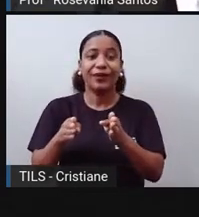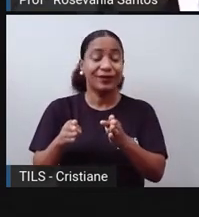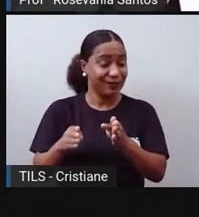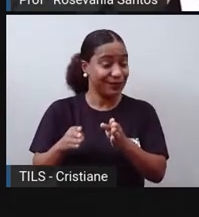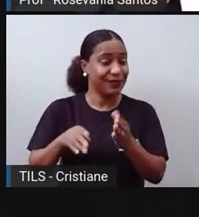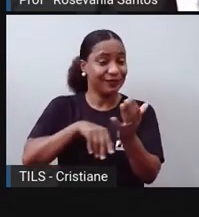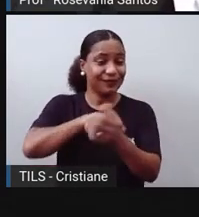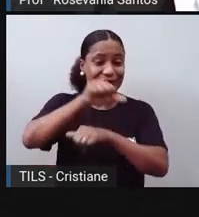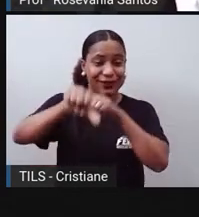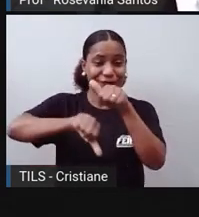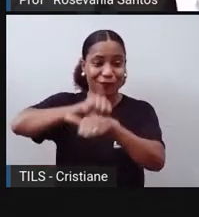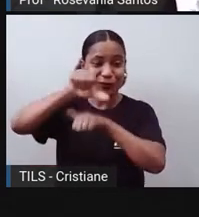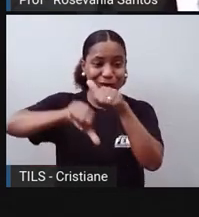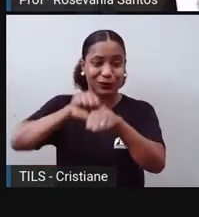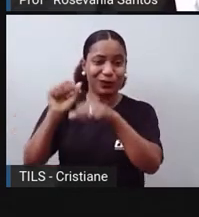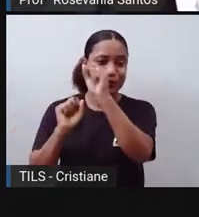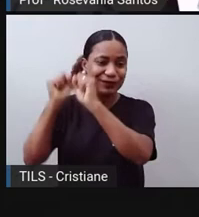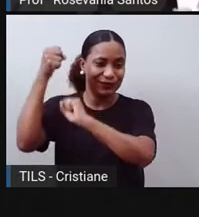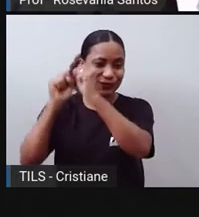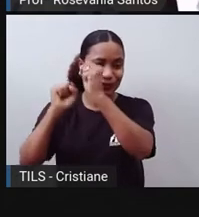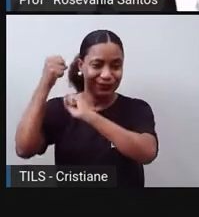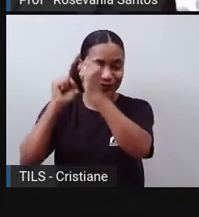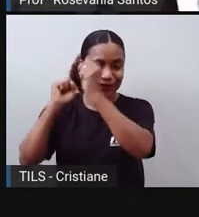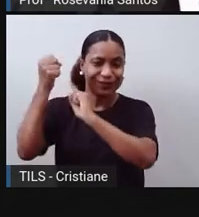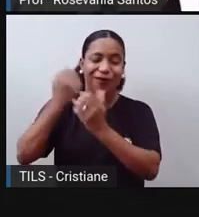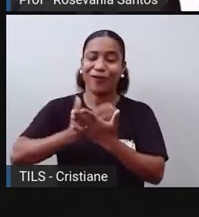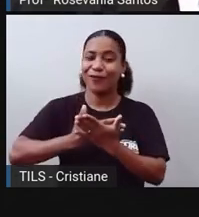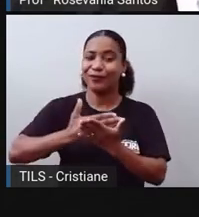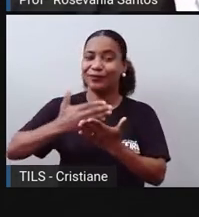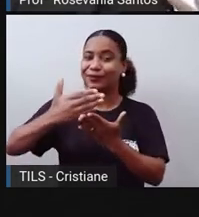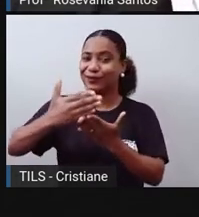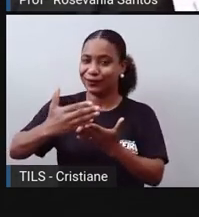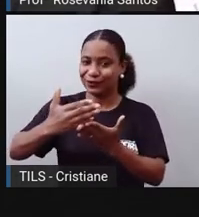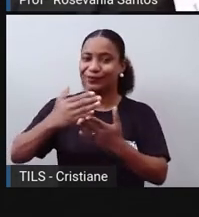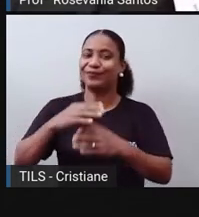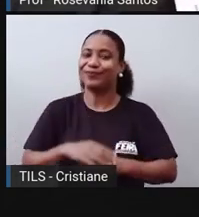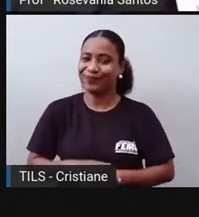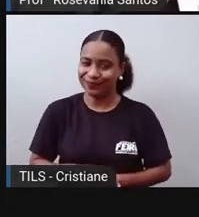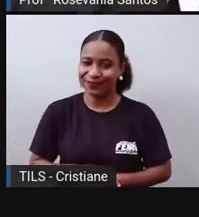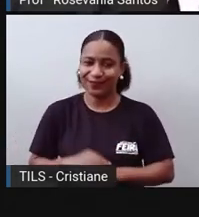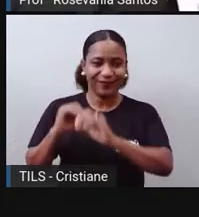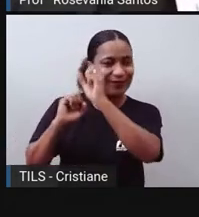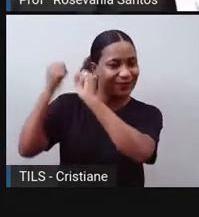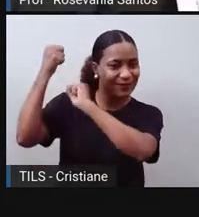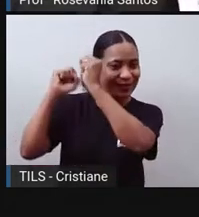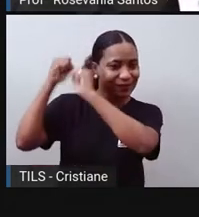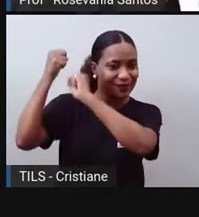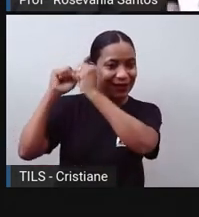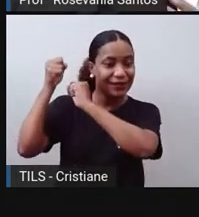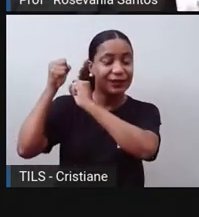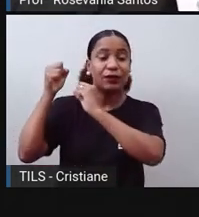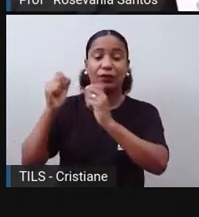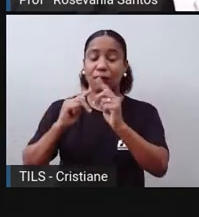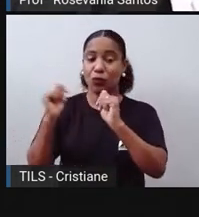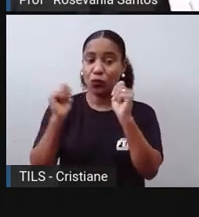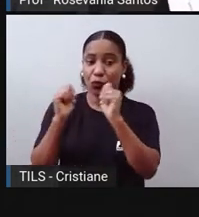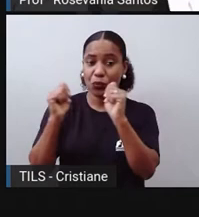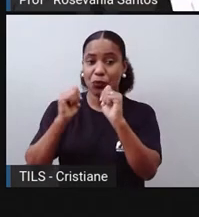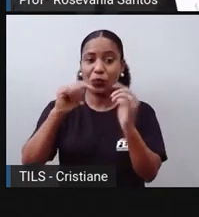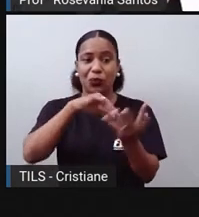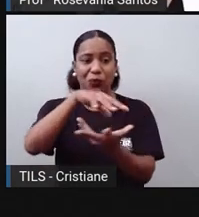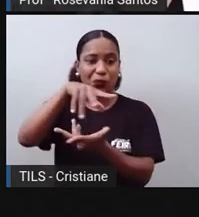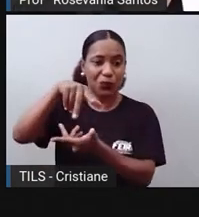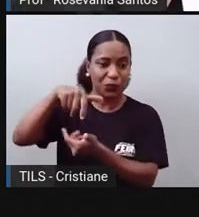industriais, onde as máquinas começaram a dar uma nova cara à economia mundial, né? Produzindo em larga